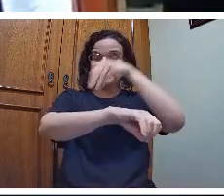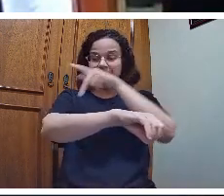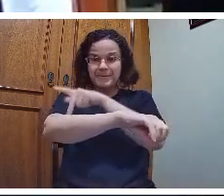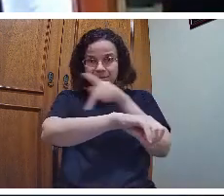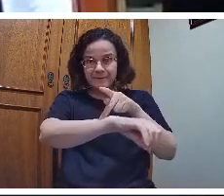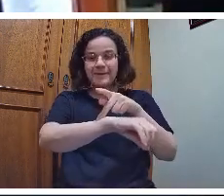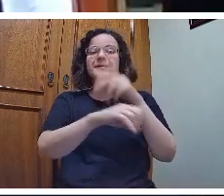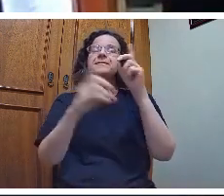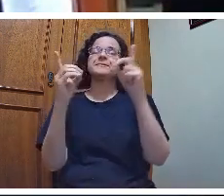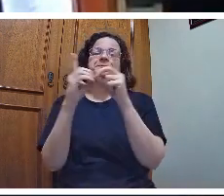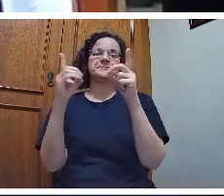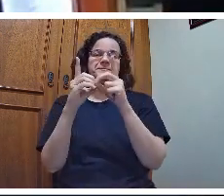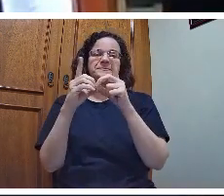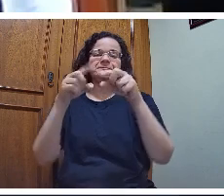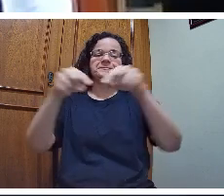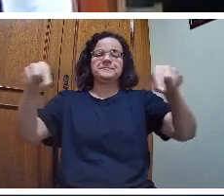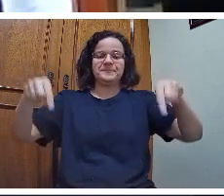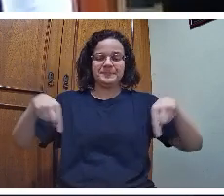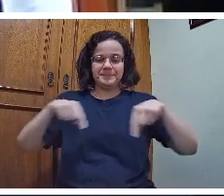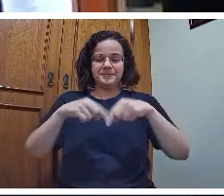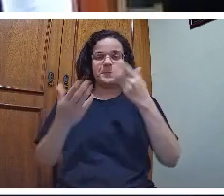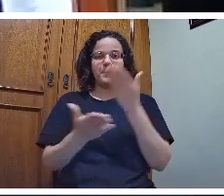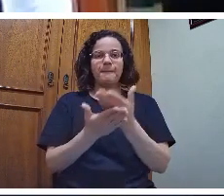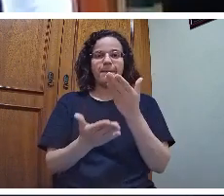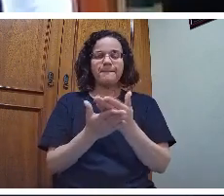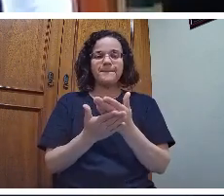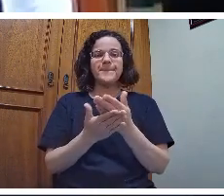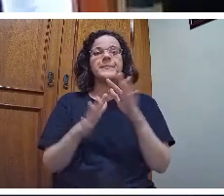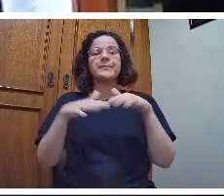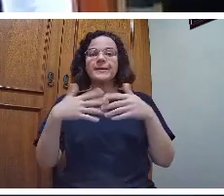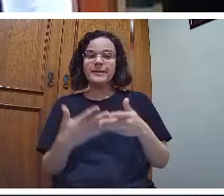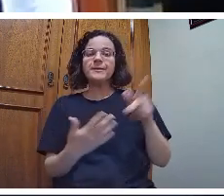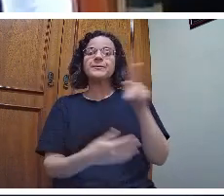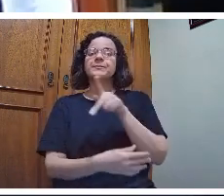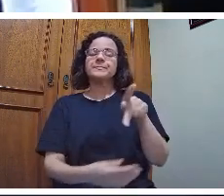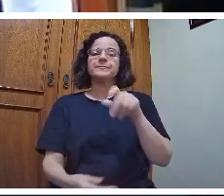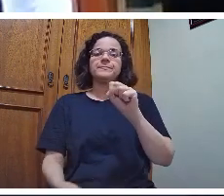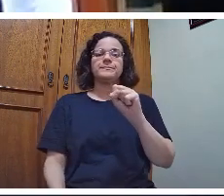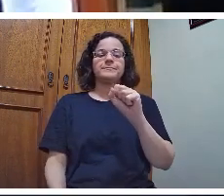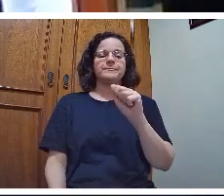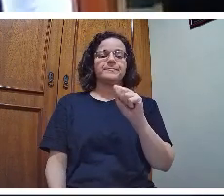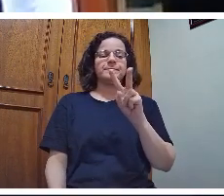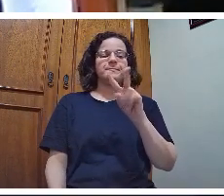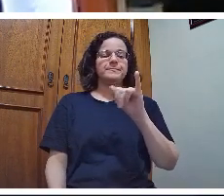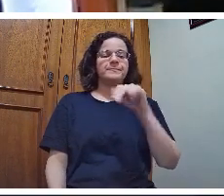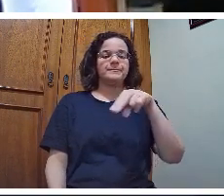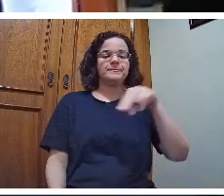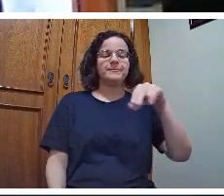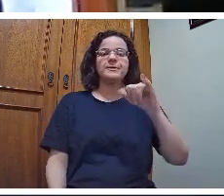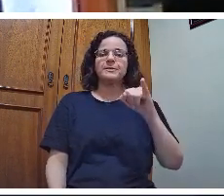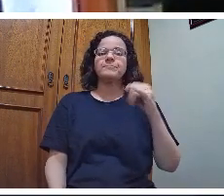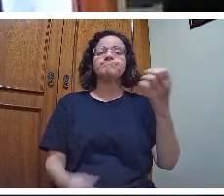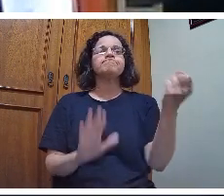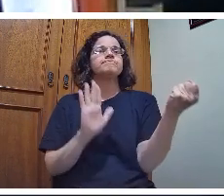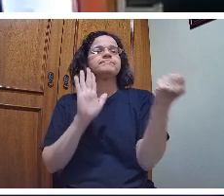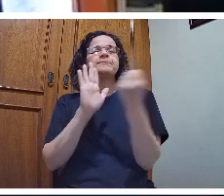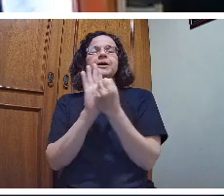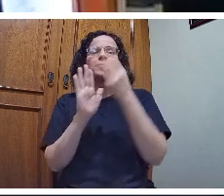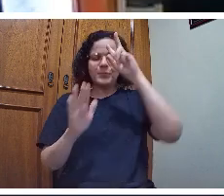a didática, a sala de aula. E o professor Saviani marcou profundamente o meu trabalho